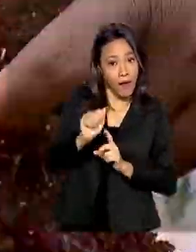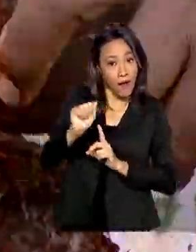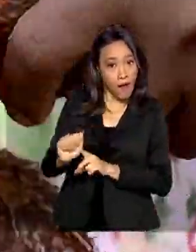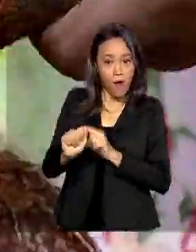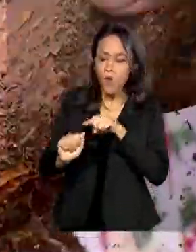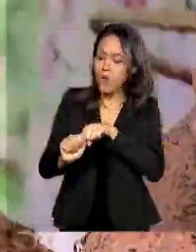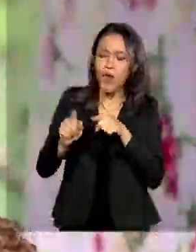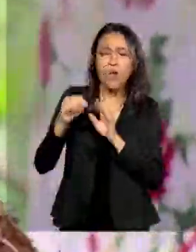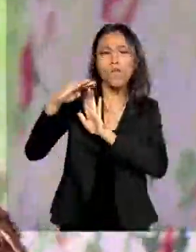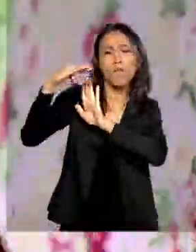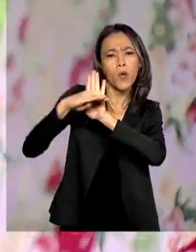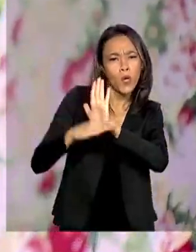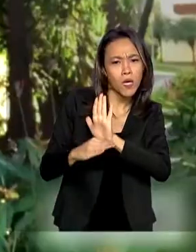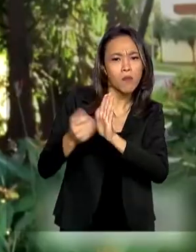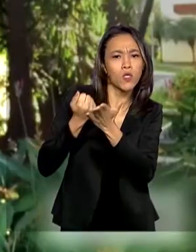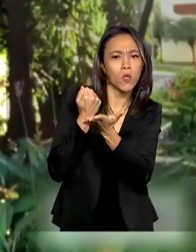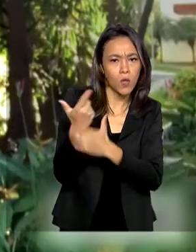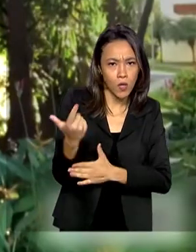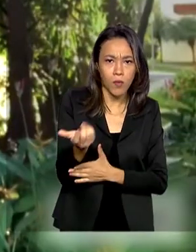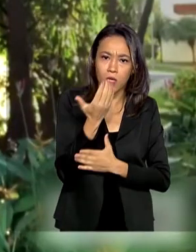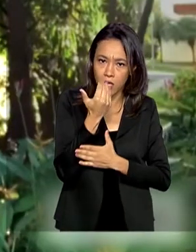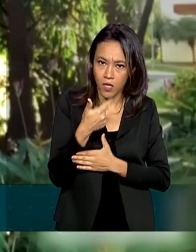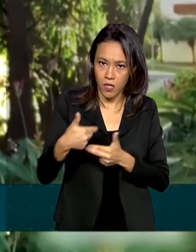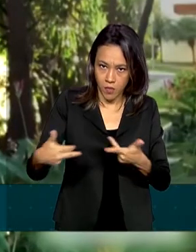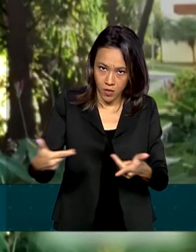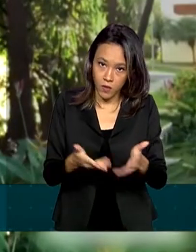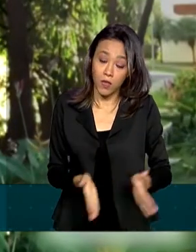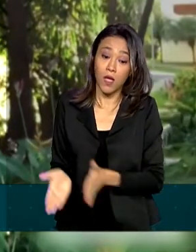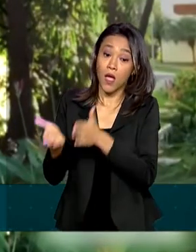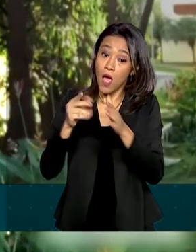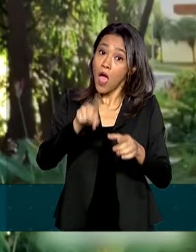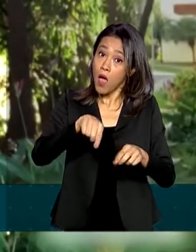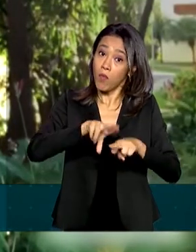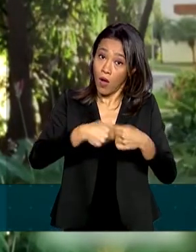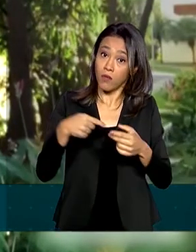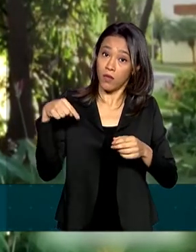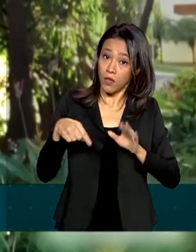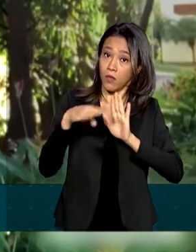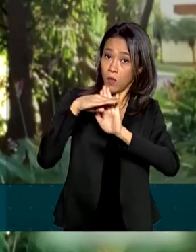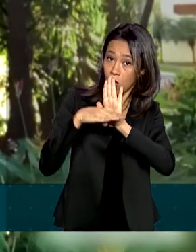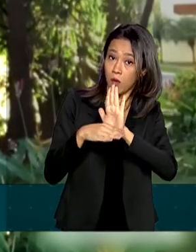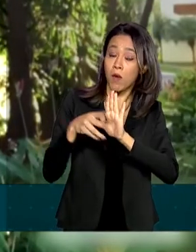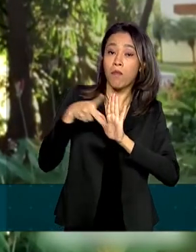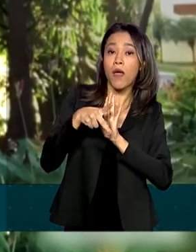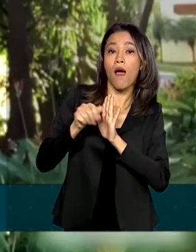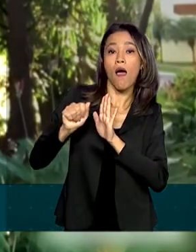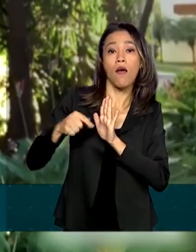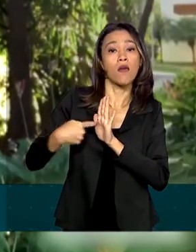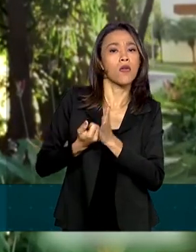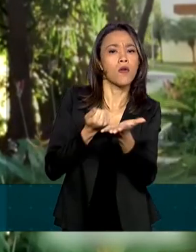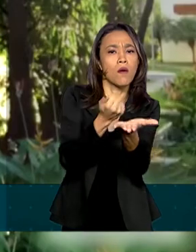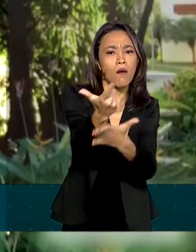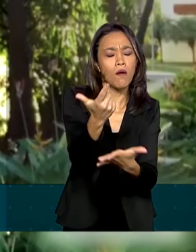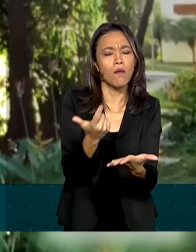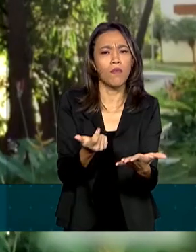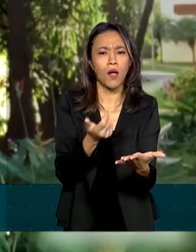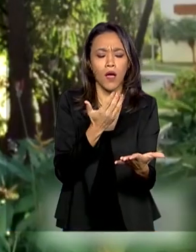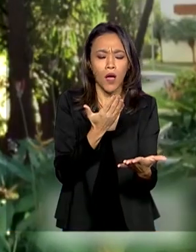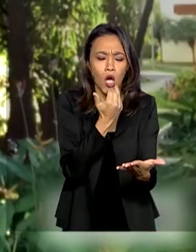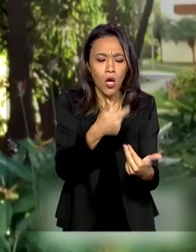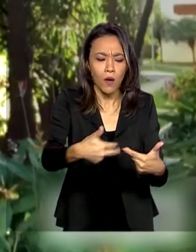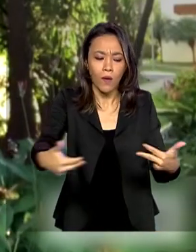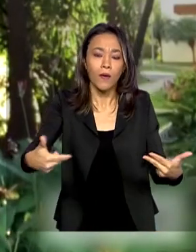Aquisição de Alimentos. É por meio do PAA que o governo federal compra produtos de agricultores